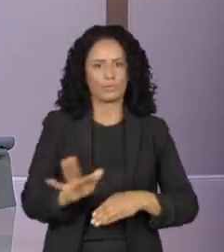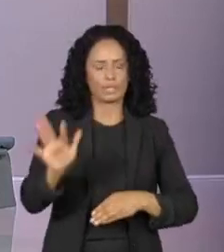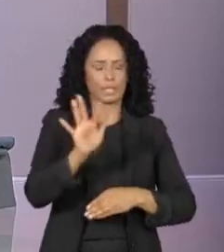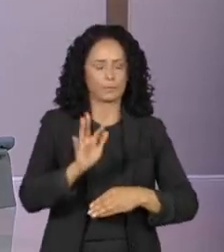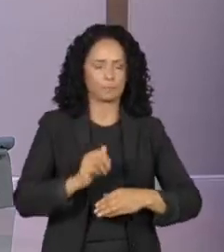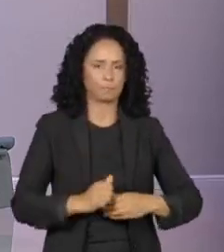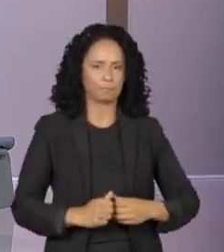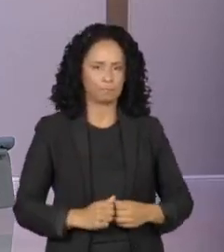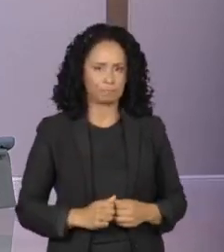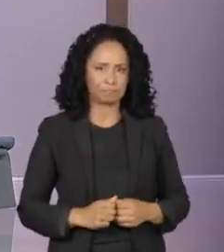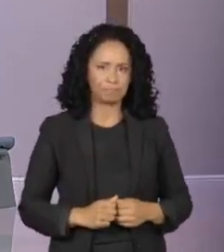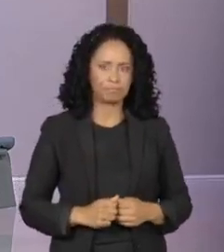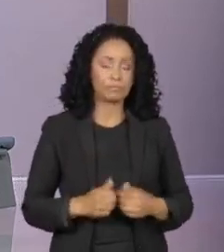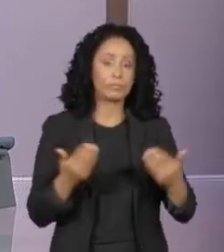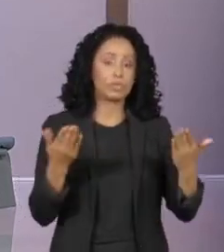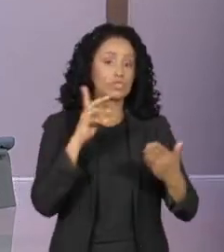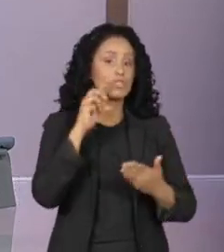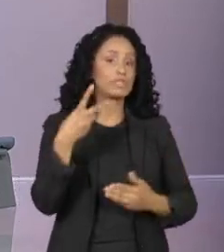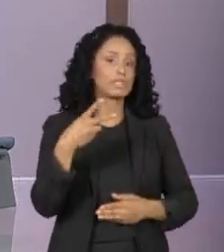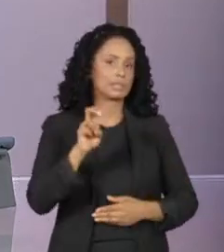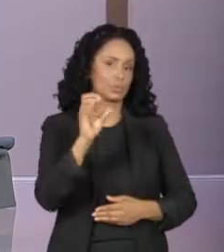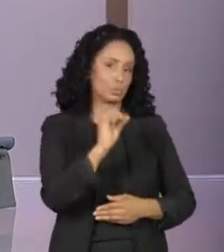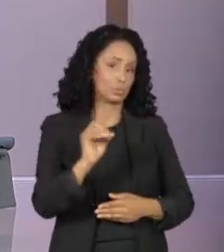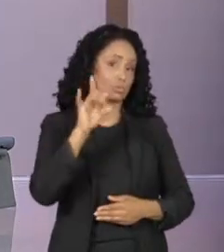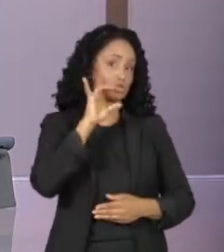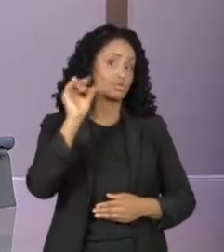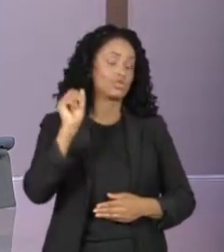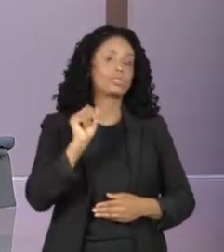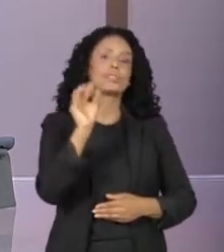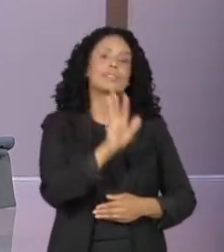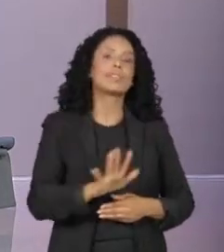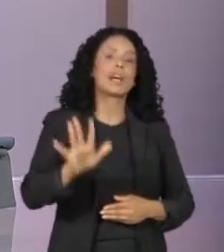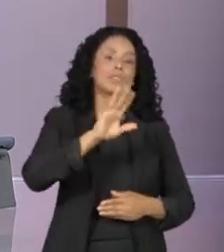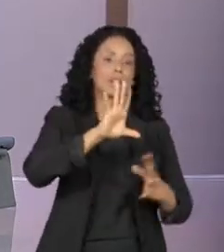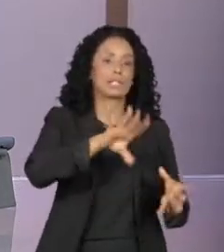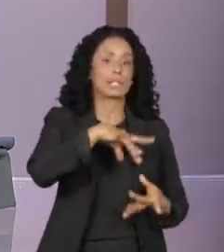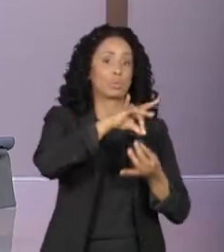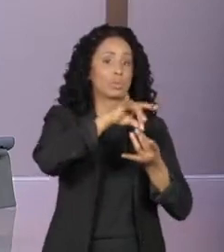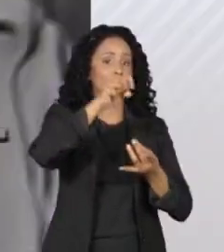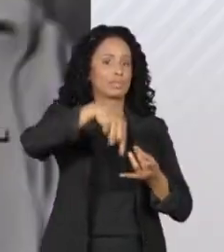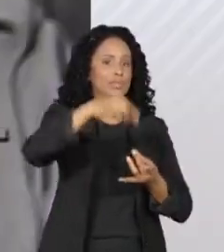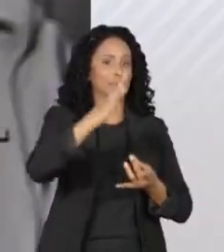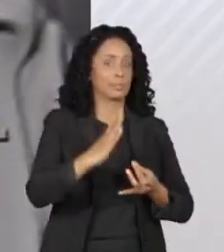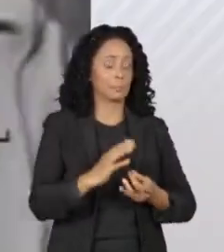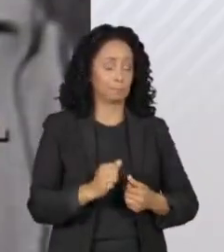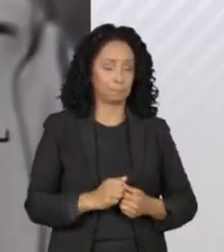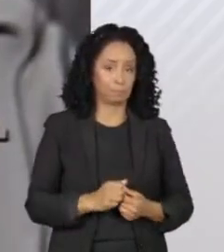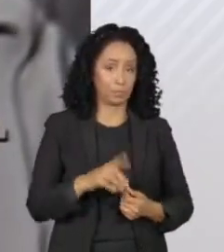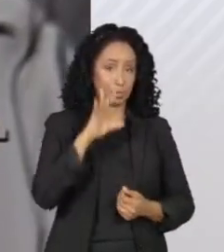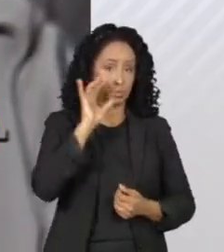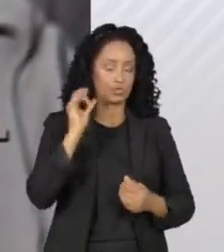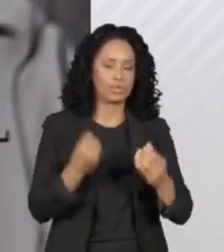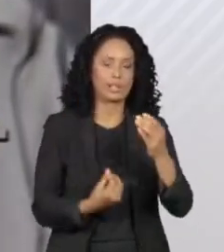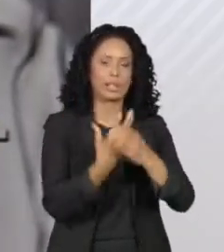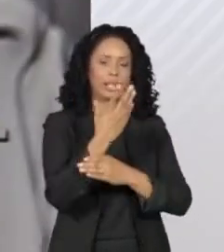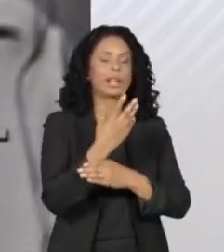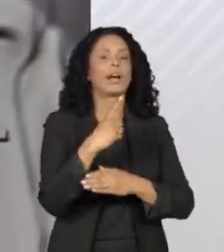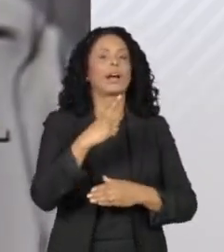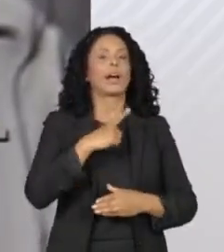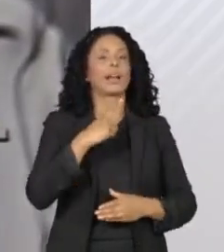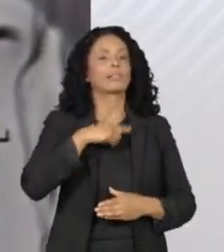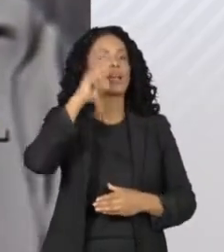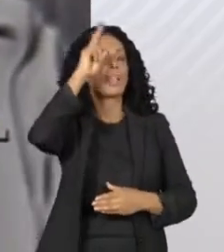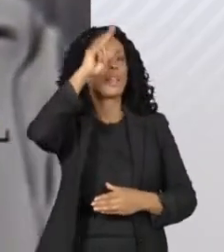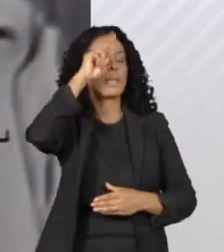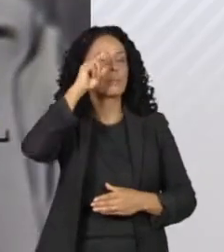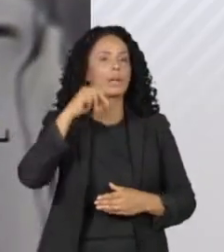Hoje, 25 de outubro, é o Dia Nacional da Democracia no Brasil. A data foi criada em memória ao jornalista